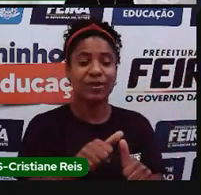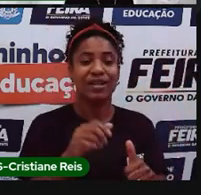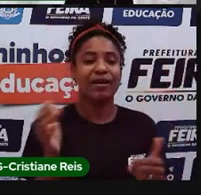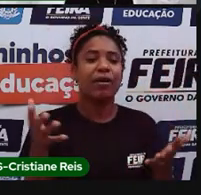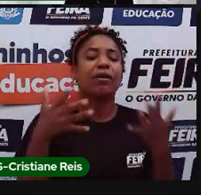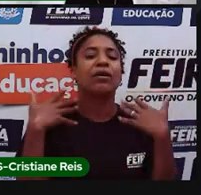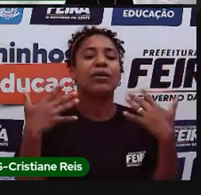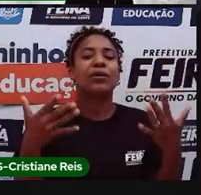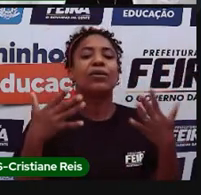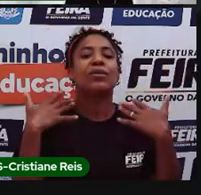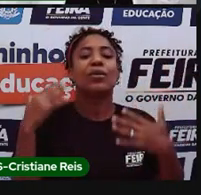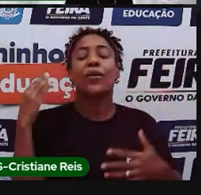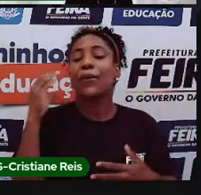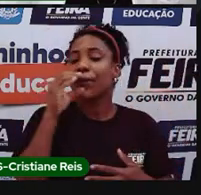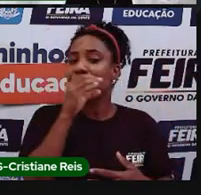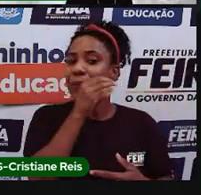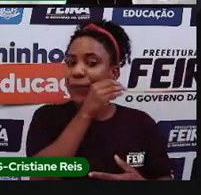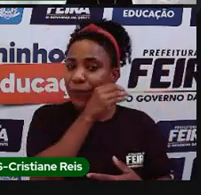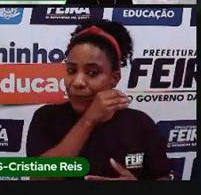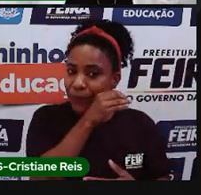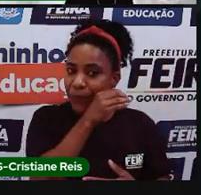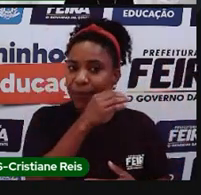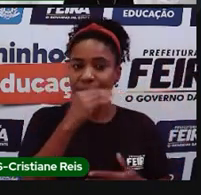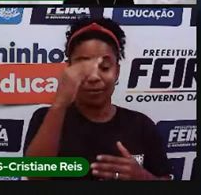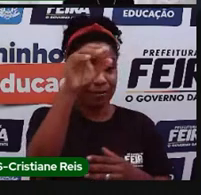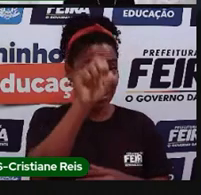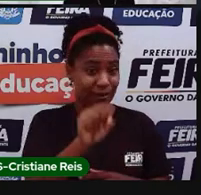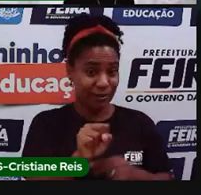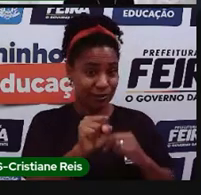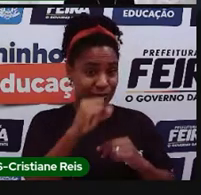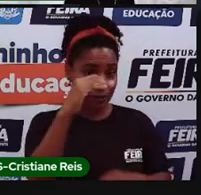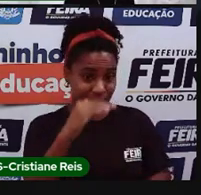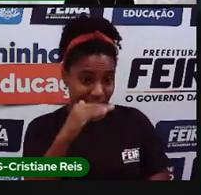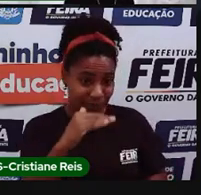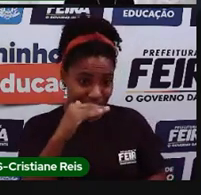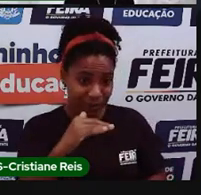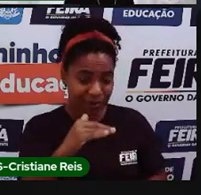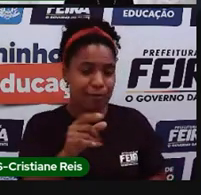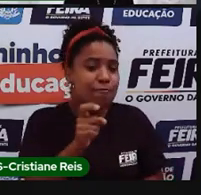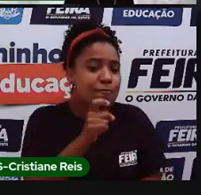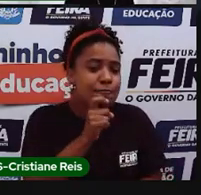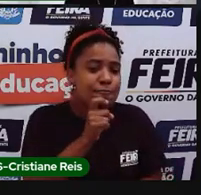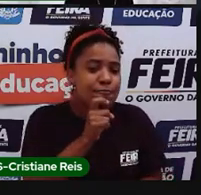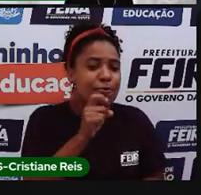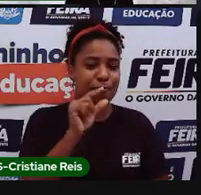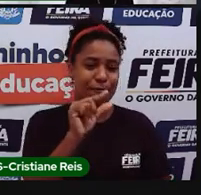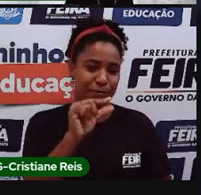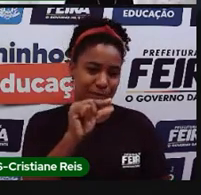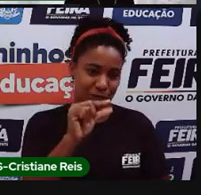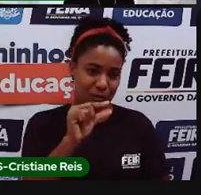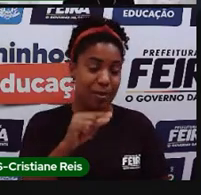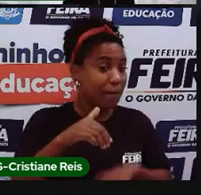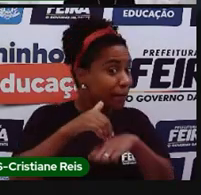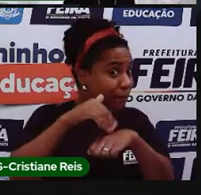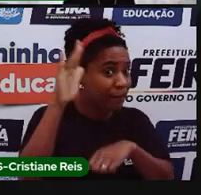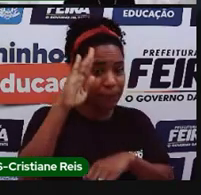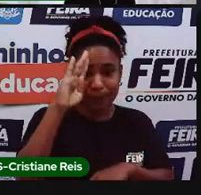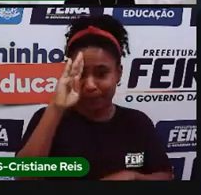quentes, a gente só tem aqui o subtropical, que é um pouquinho frio, né, mas, de qualquer forma, vão predominar os climas quentes.